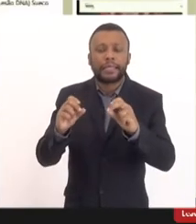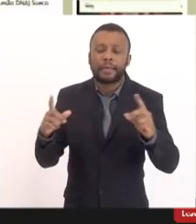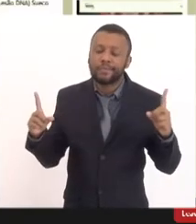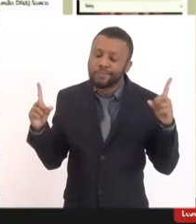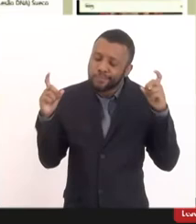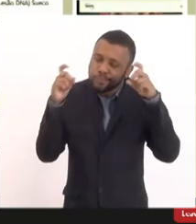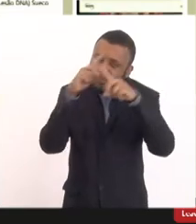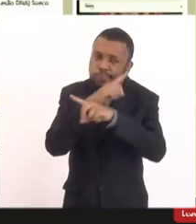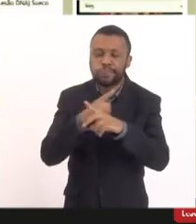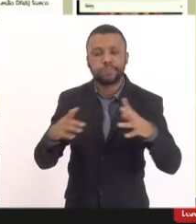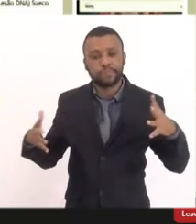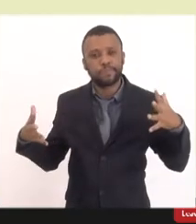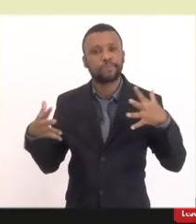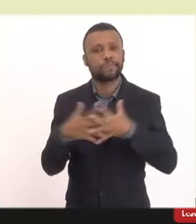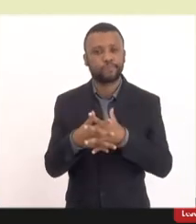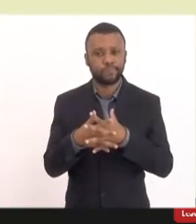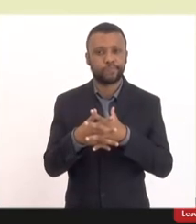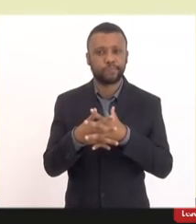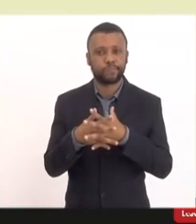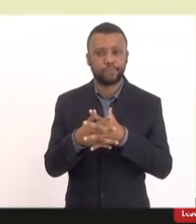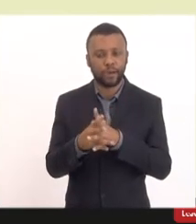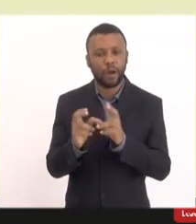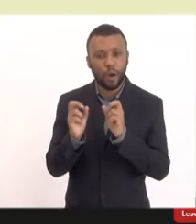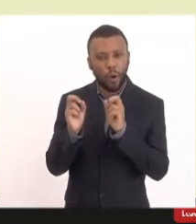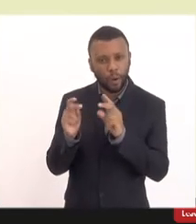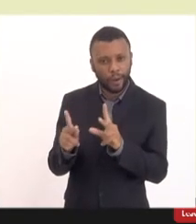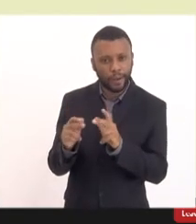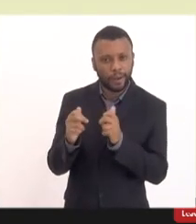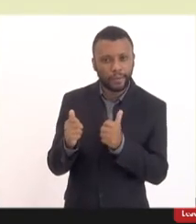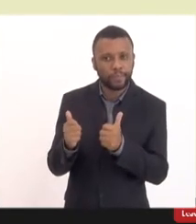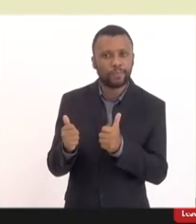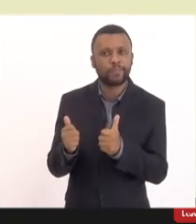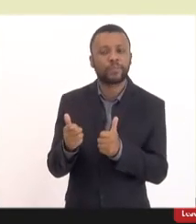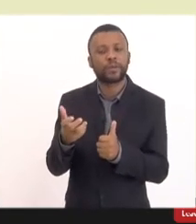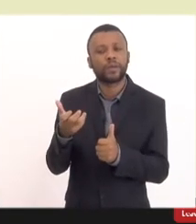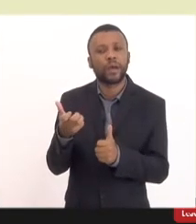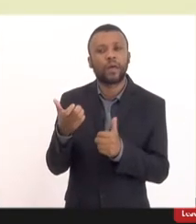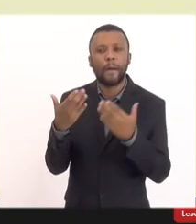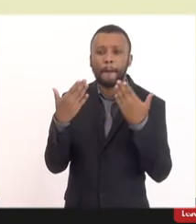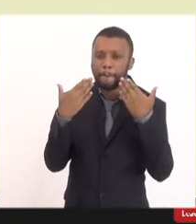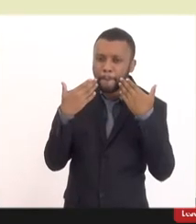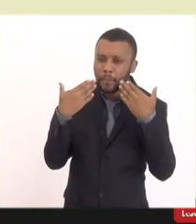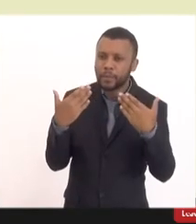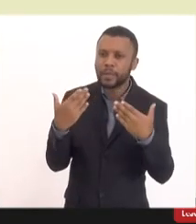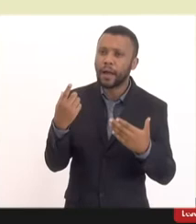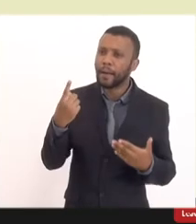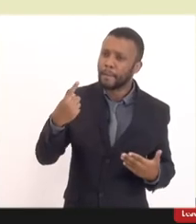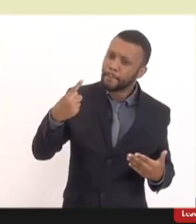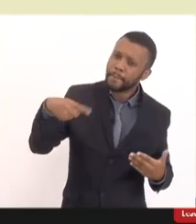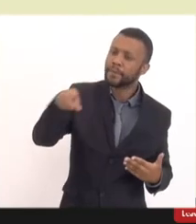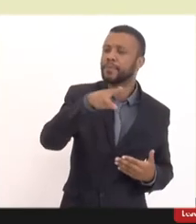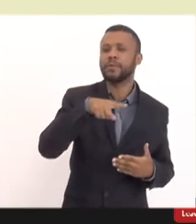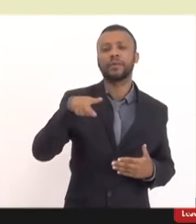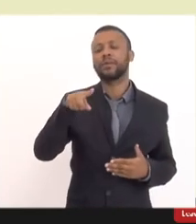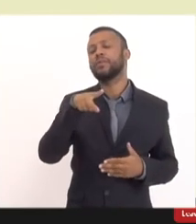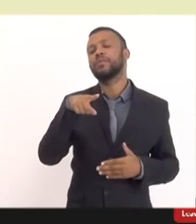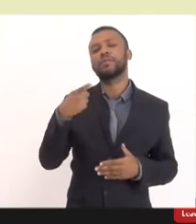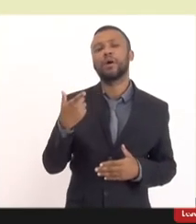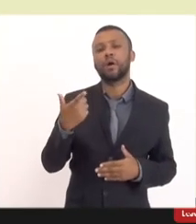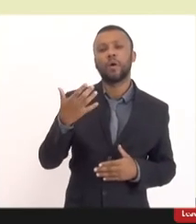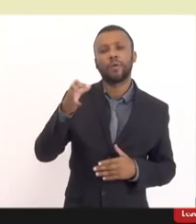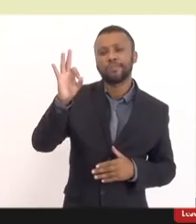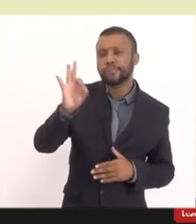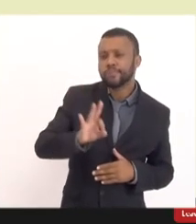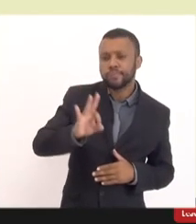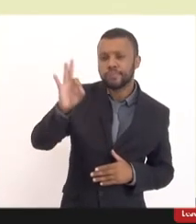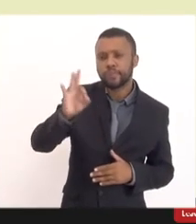tem o sistema de frenagem ok uma coisa que eu queria mostrar para vocês e é muito importante são os números os